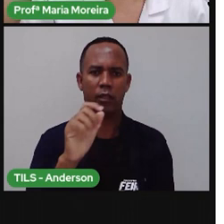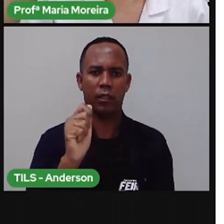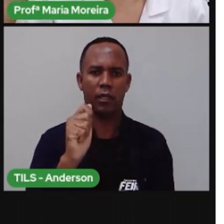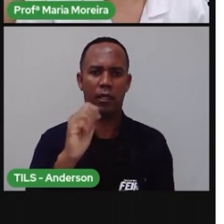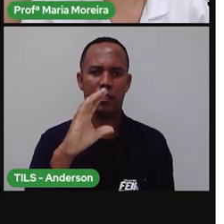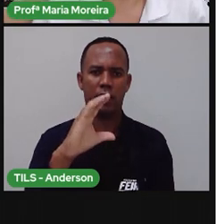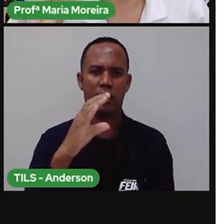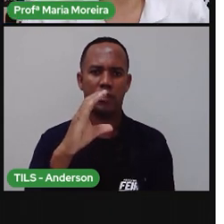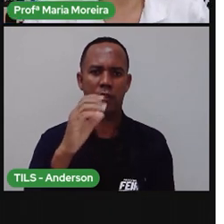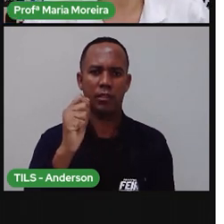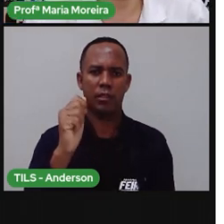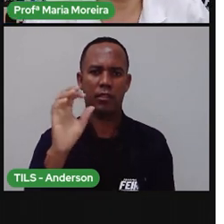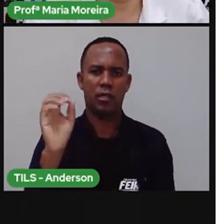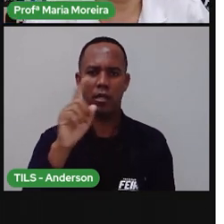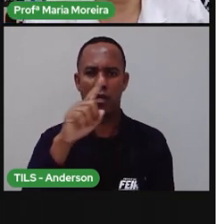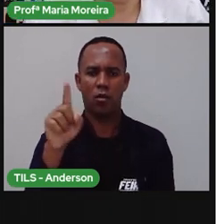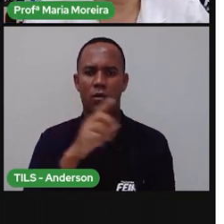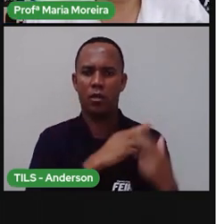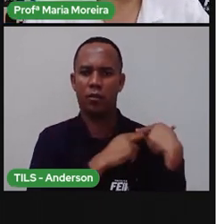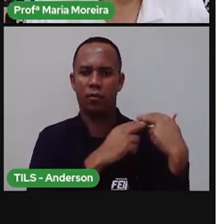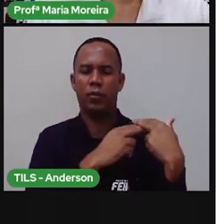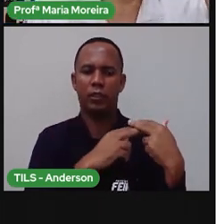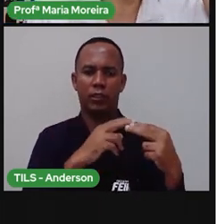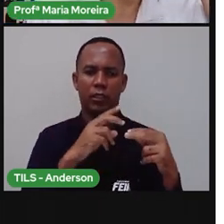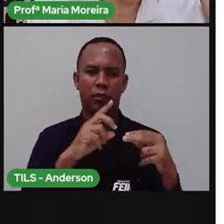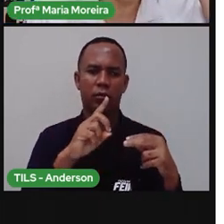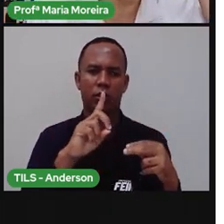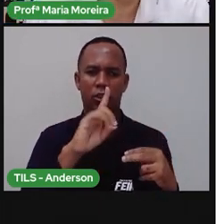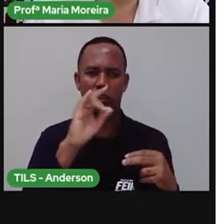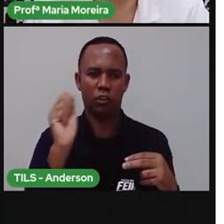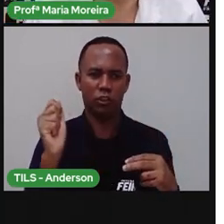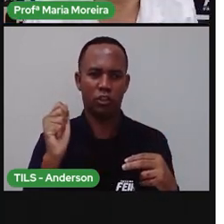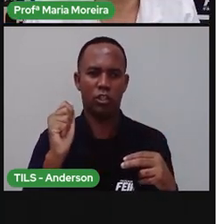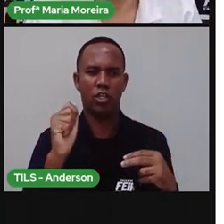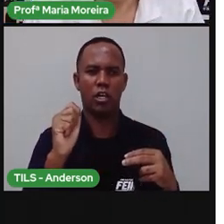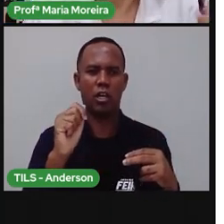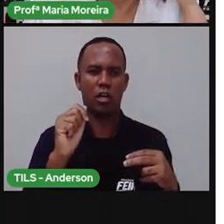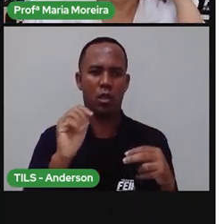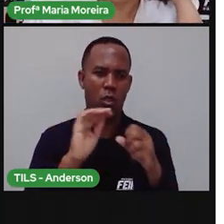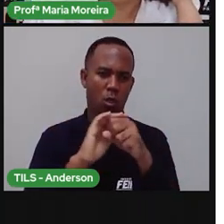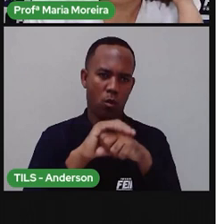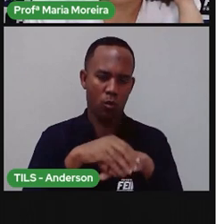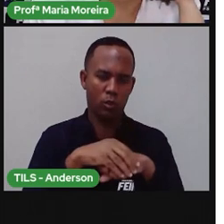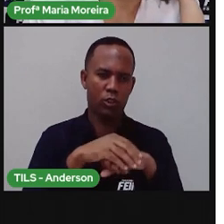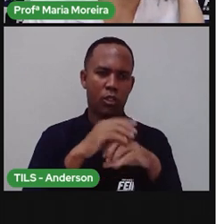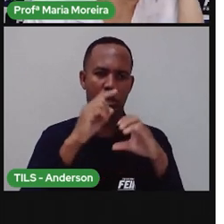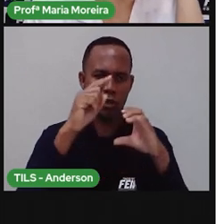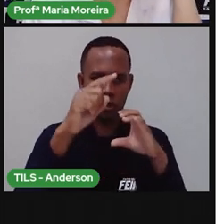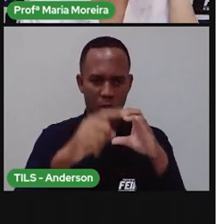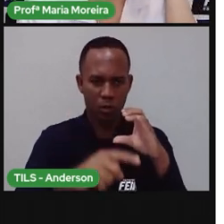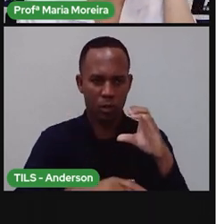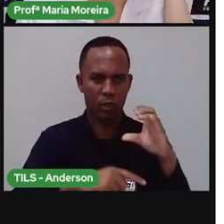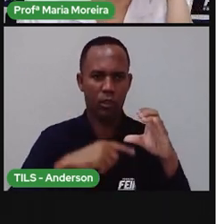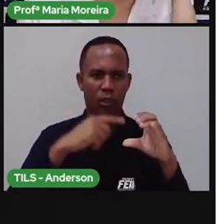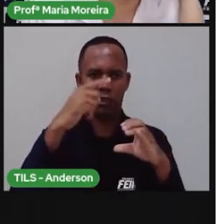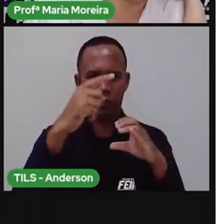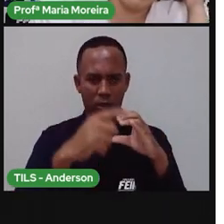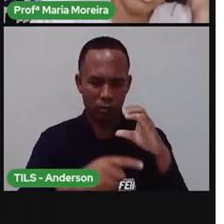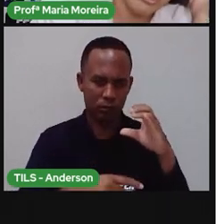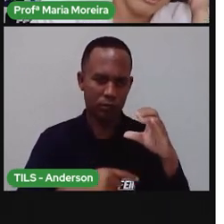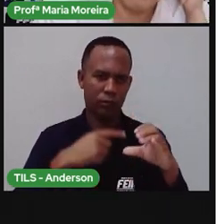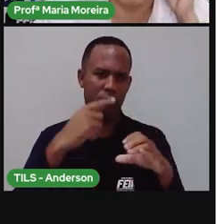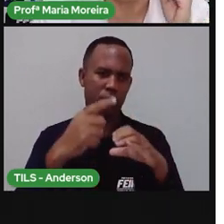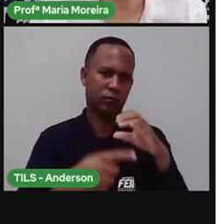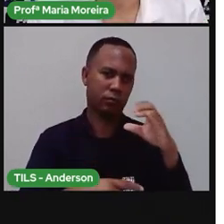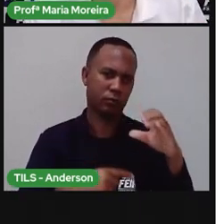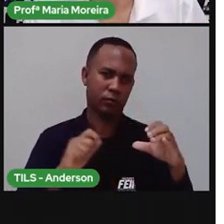Pelo dia e pela noite. Vocês vão dormir hoje me ouvindo falar isso. Ai, meu Deus, a Pró Maria tá no meu ouvido falando de rotação que